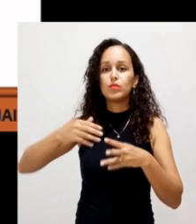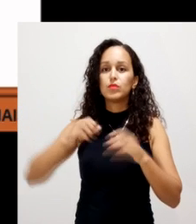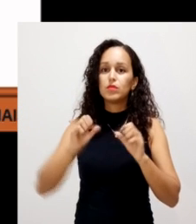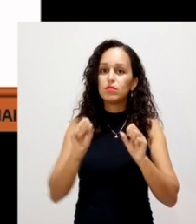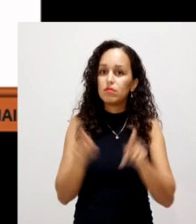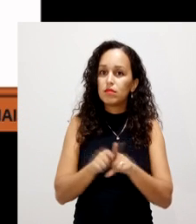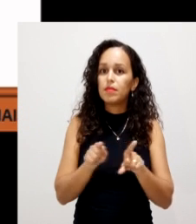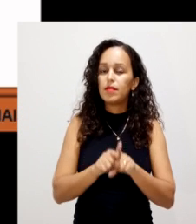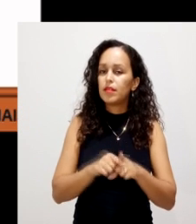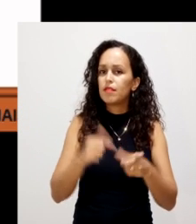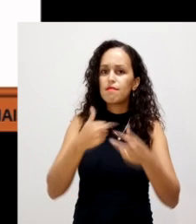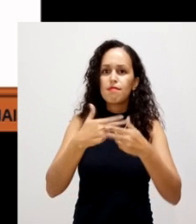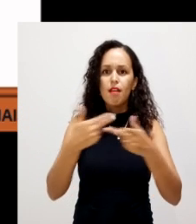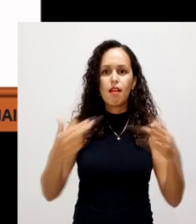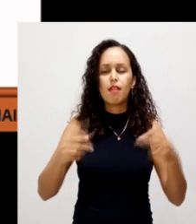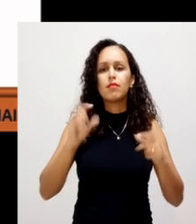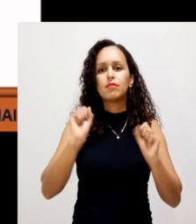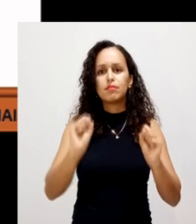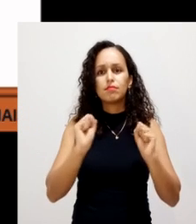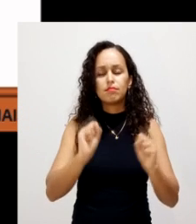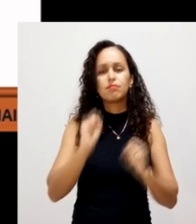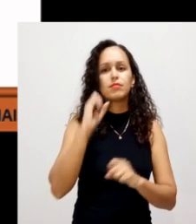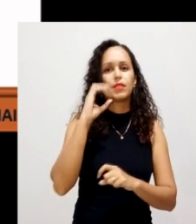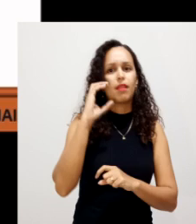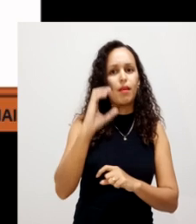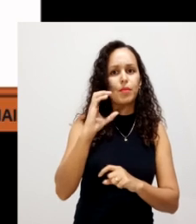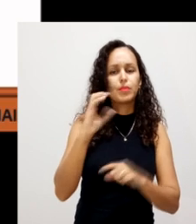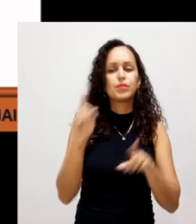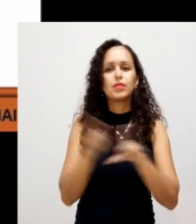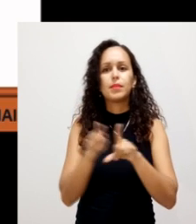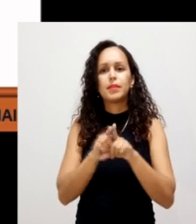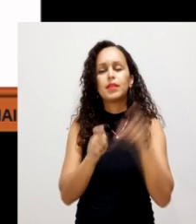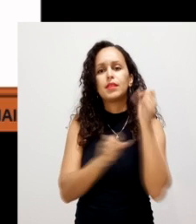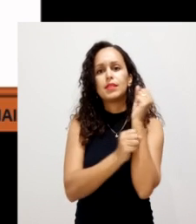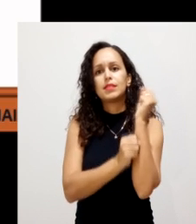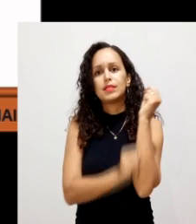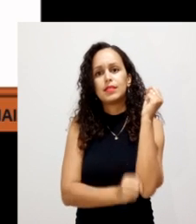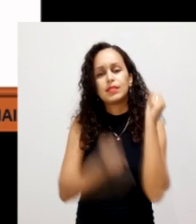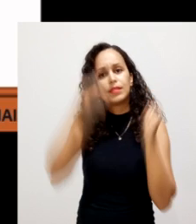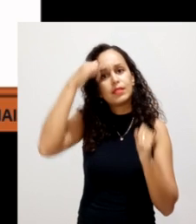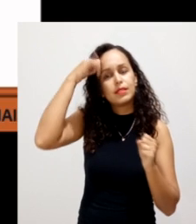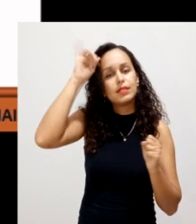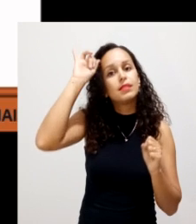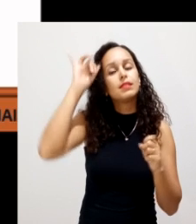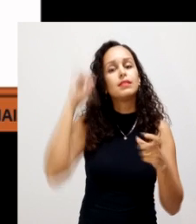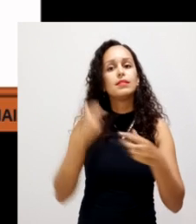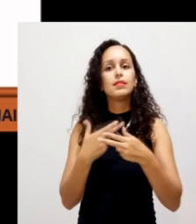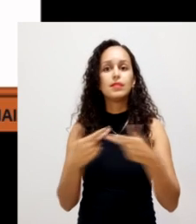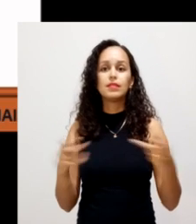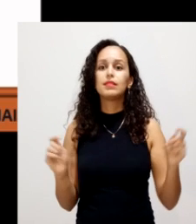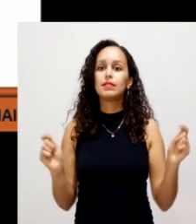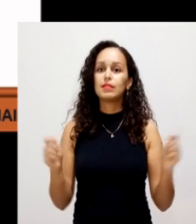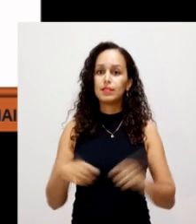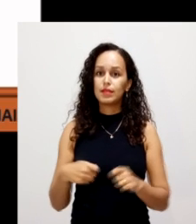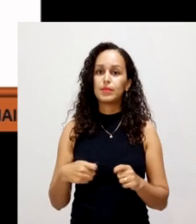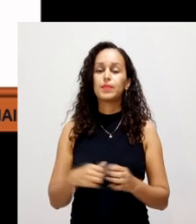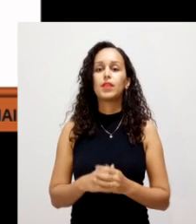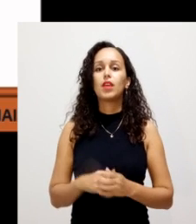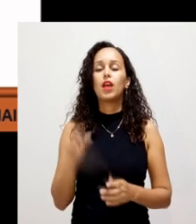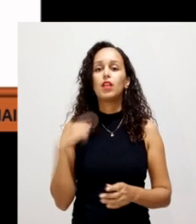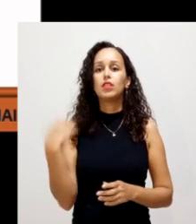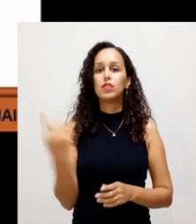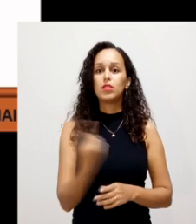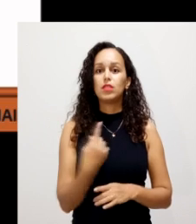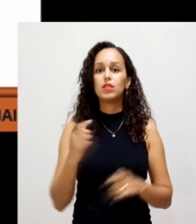E como fonte de estrogênio, como eu já falei até anteriormente, o esterco dos mais diversos animais e as tortas. Nós fazemos